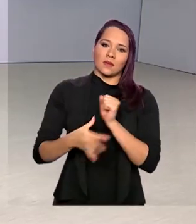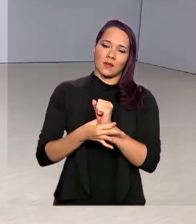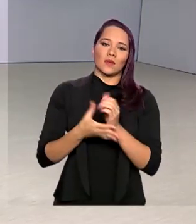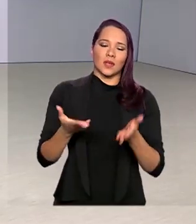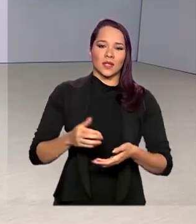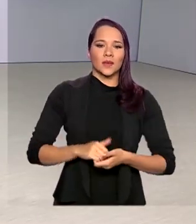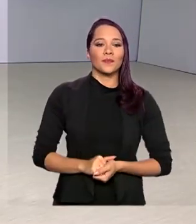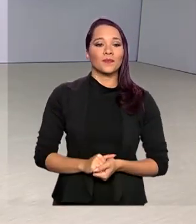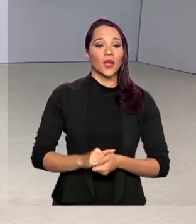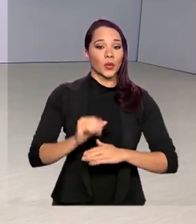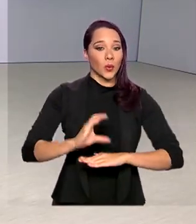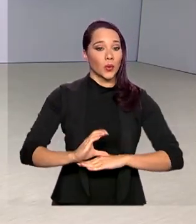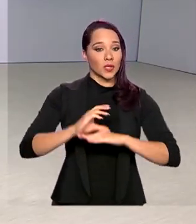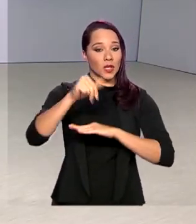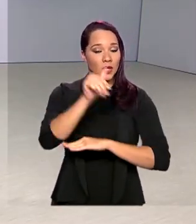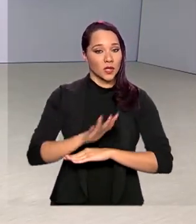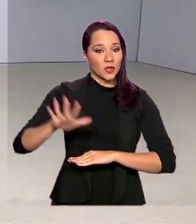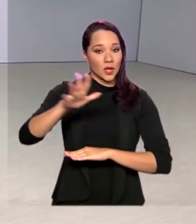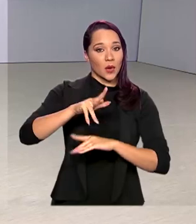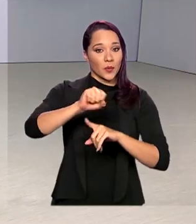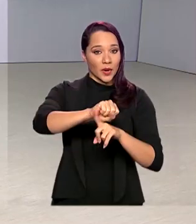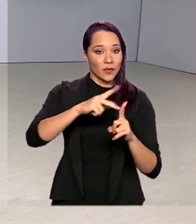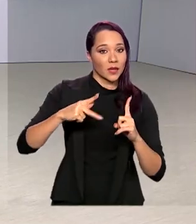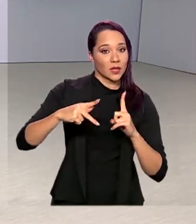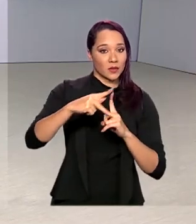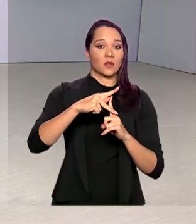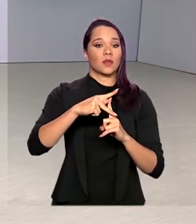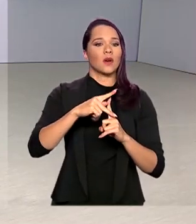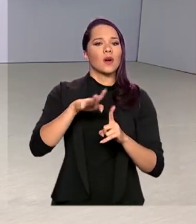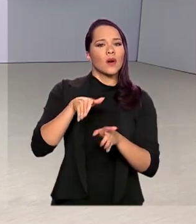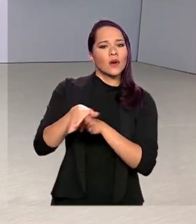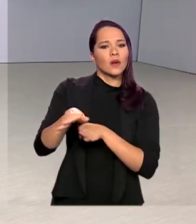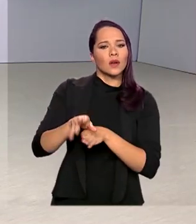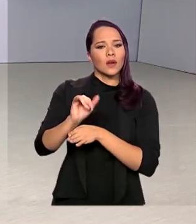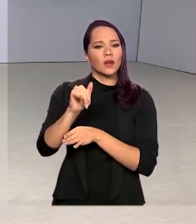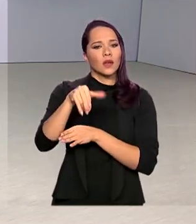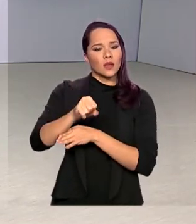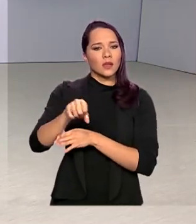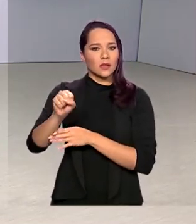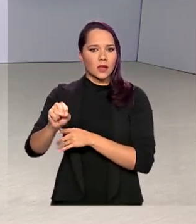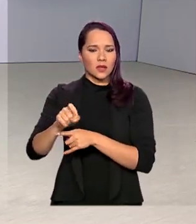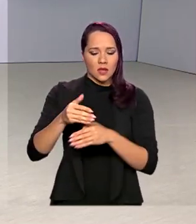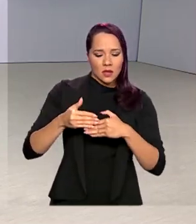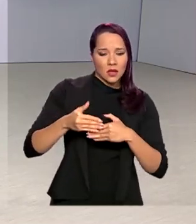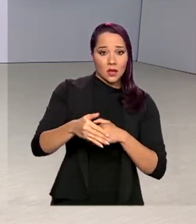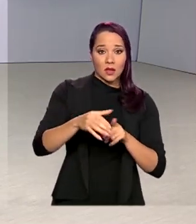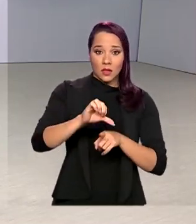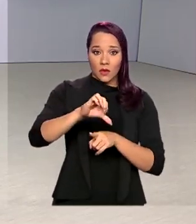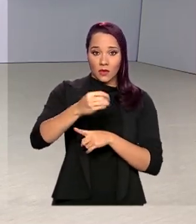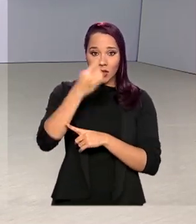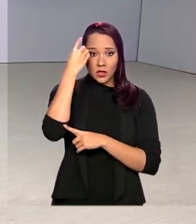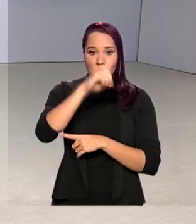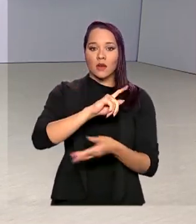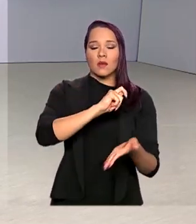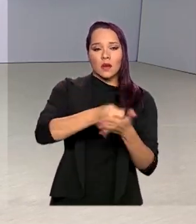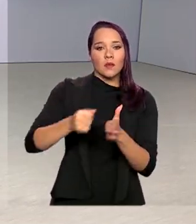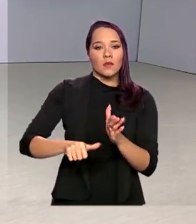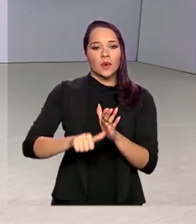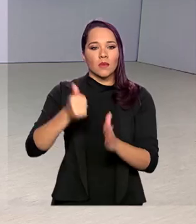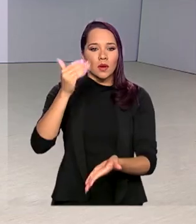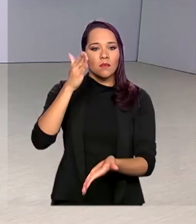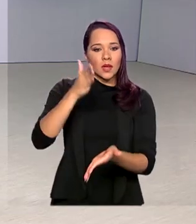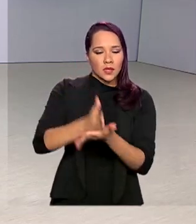O Conselho Nacional de Previdência Social recomendou que o INSS dê carência de 90 dias para o pagamento da primeira